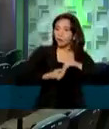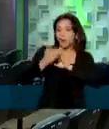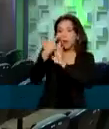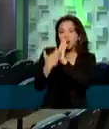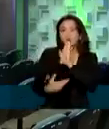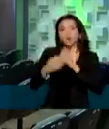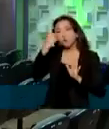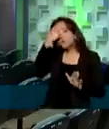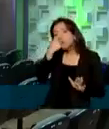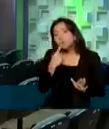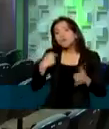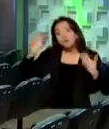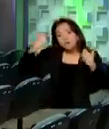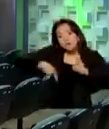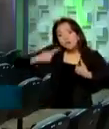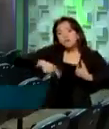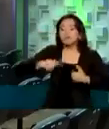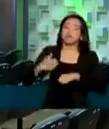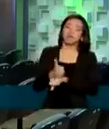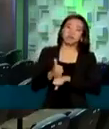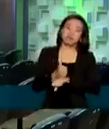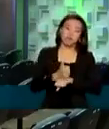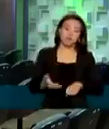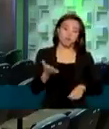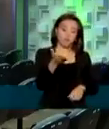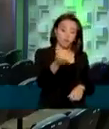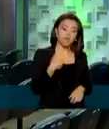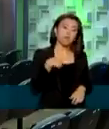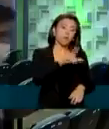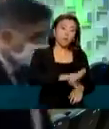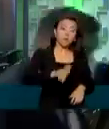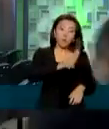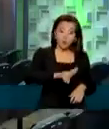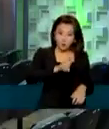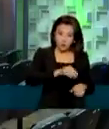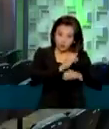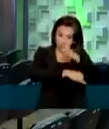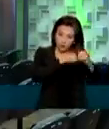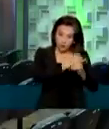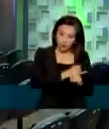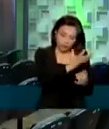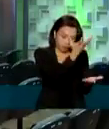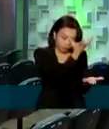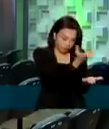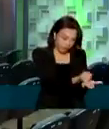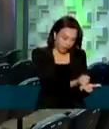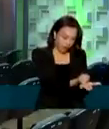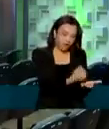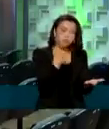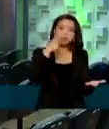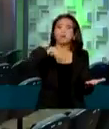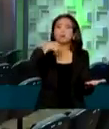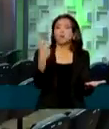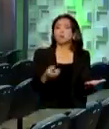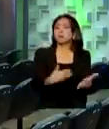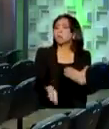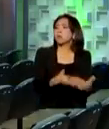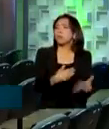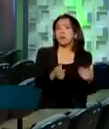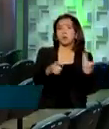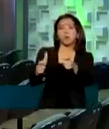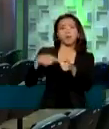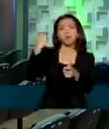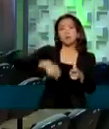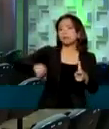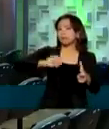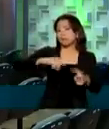O aplicativo não utiliza, ele utiliza a internet só para fazer o download. Depois desse primeiro download, ele pode usar em qualquer ambiente, sem a necessidade de